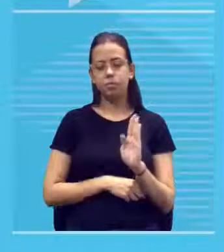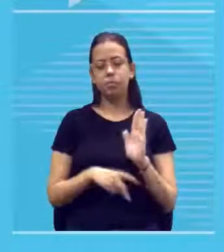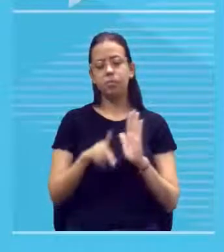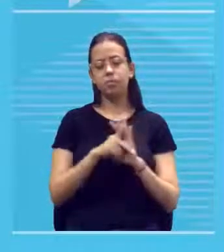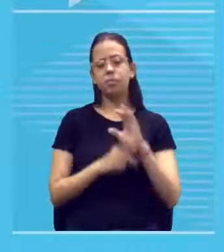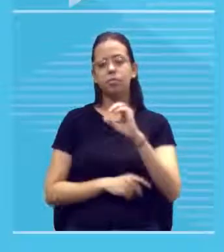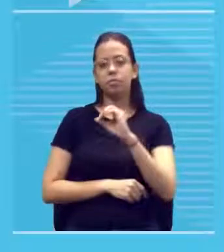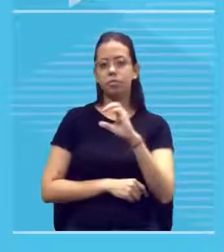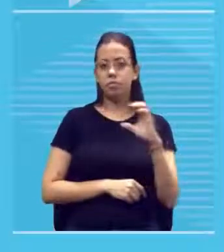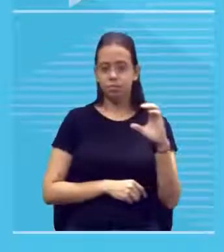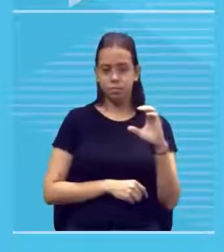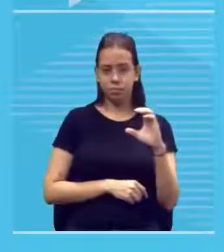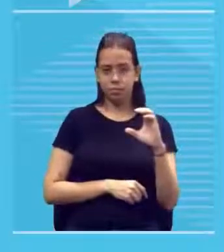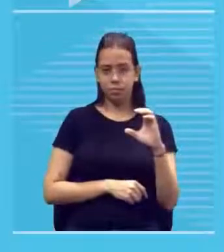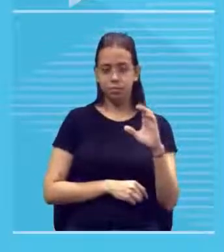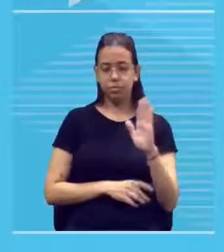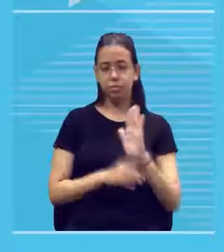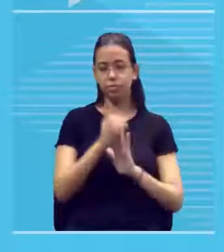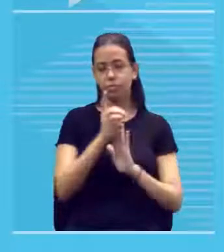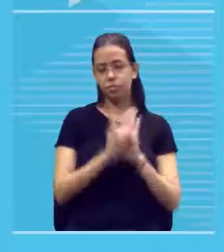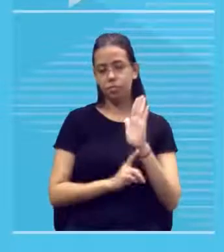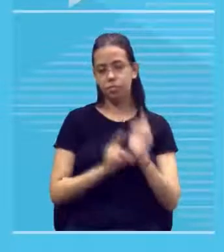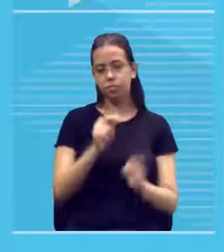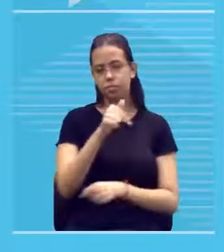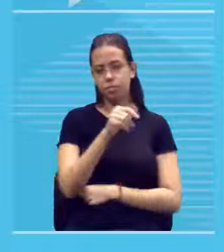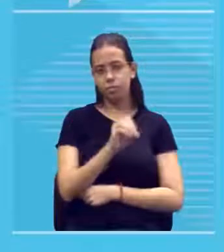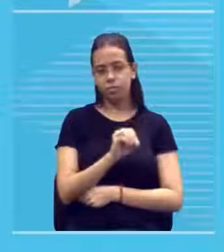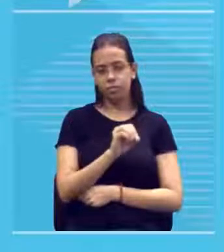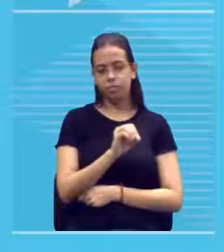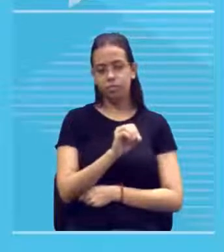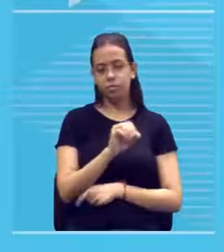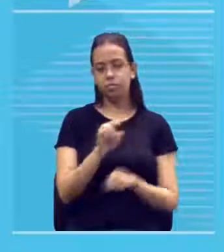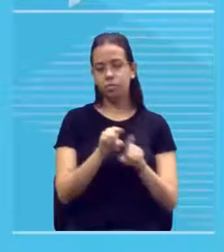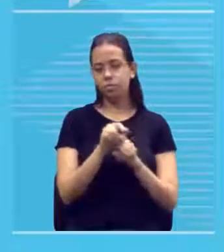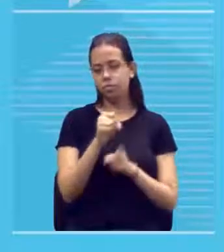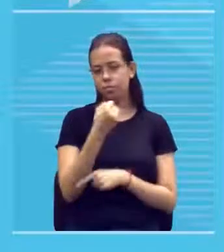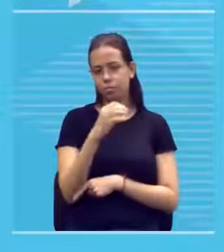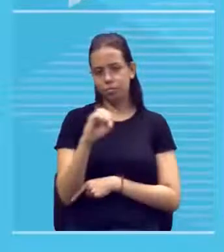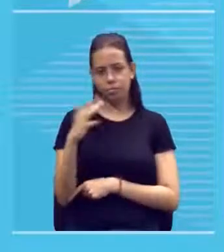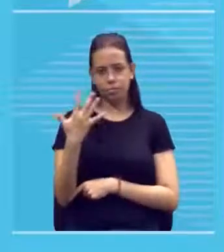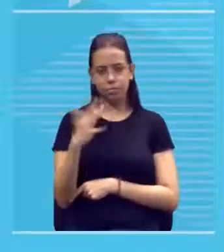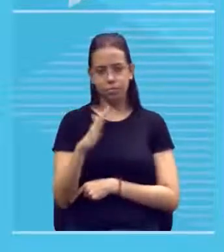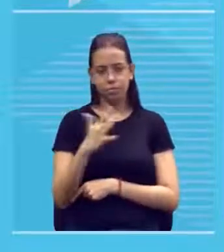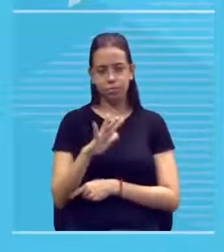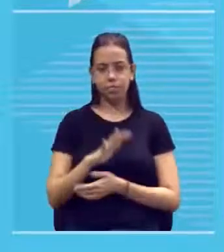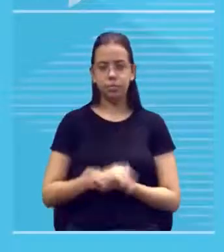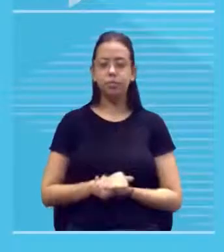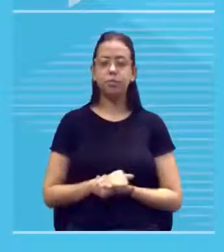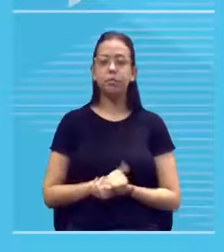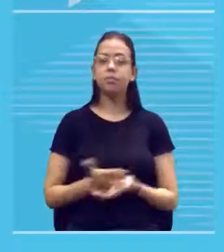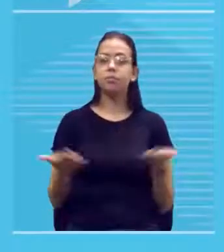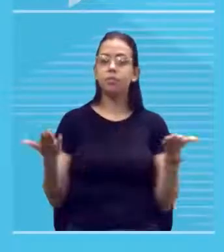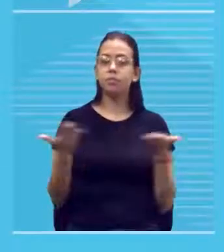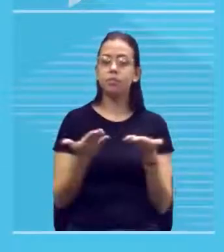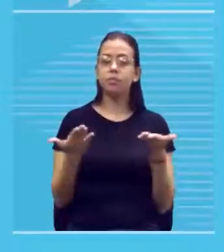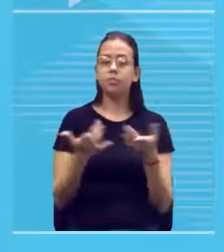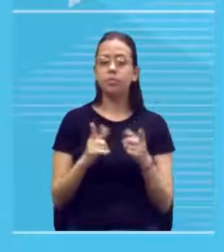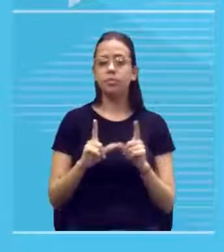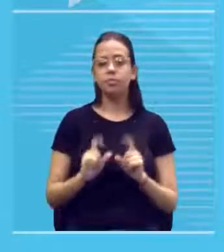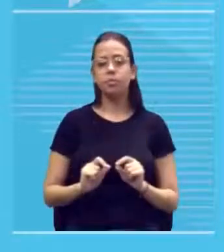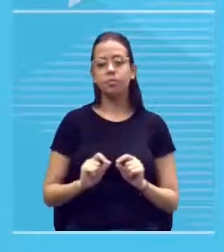ocidentalizada na década das décadas de 70 80 mais ou menos hoje em dia está mais